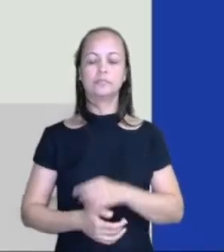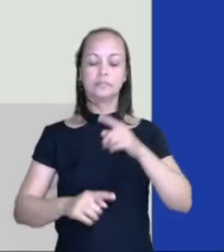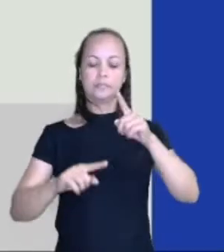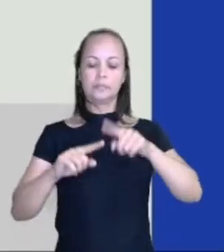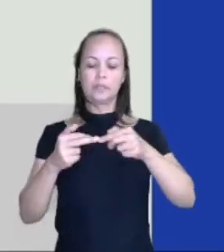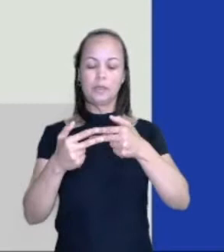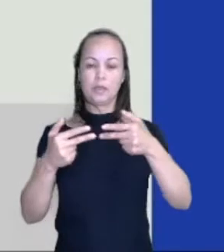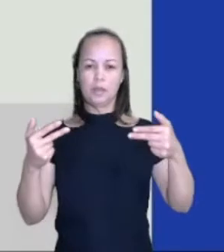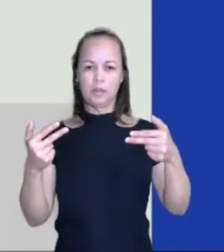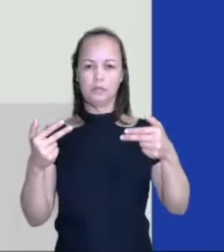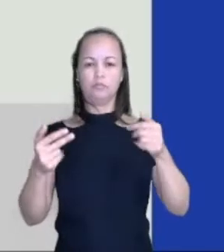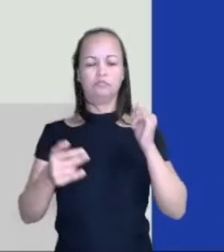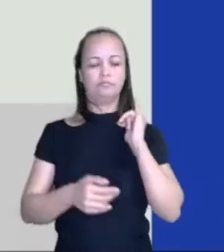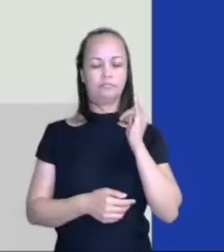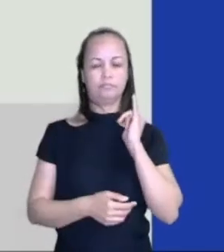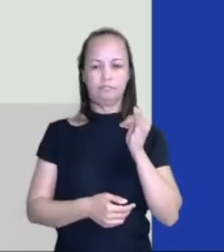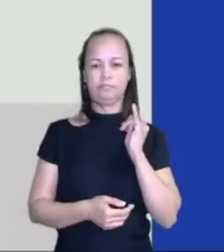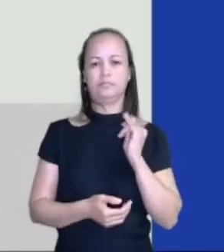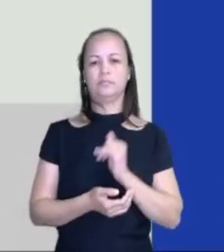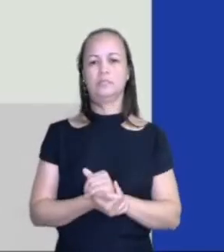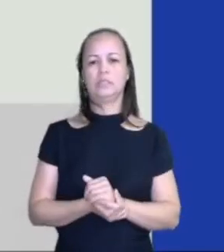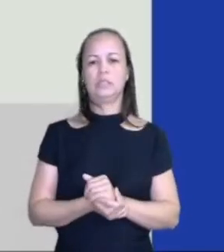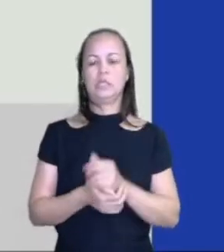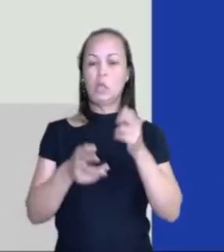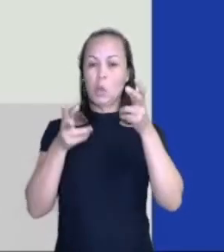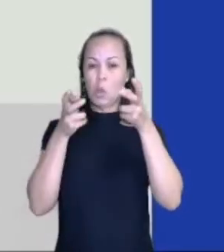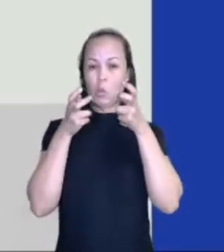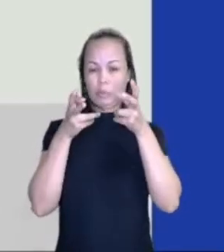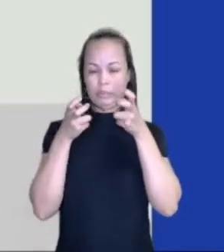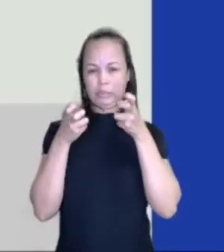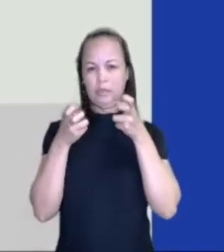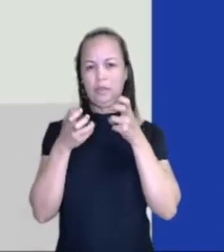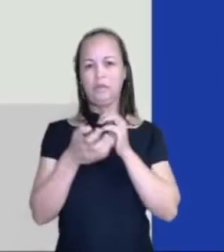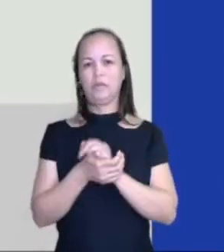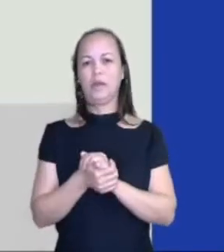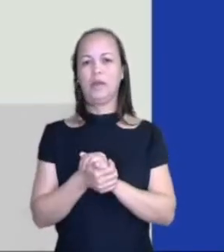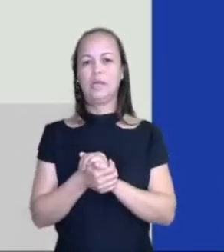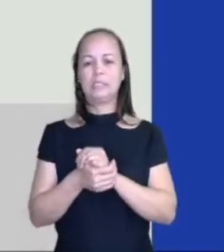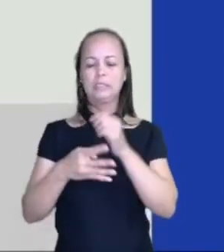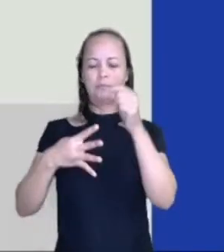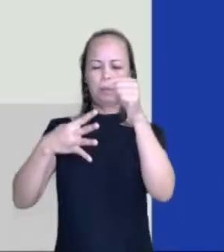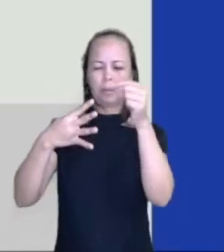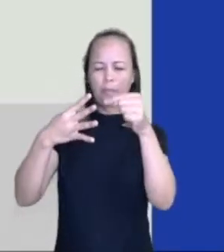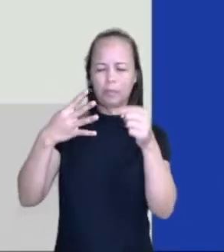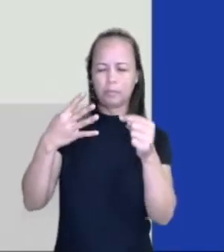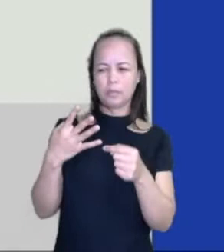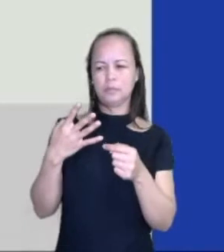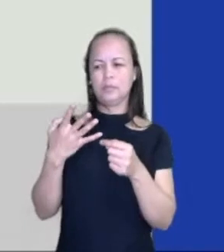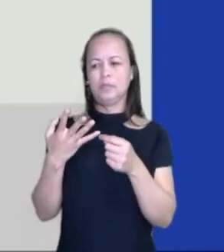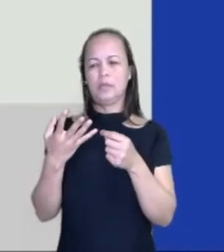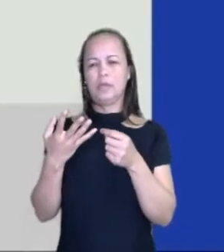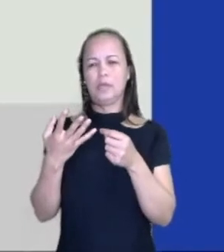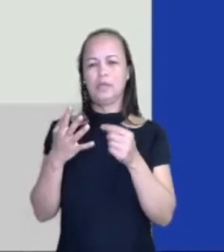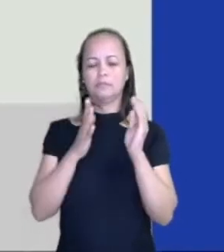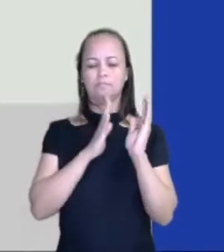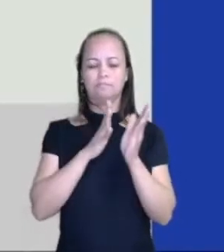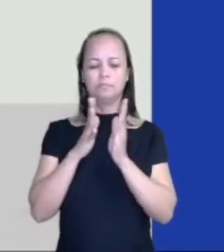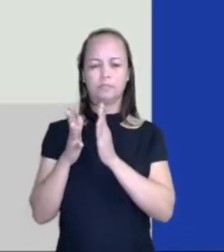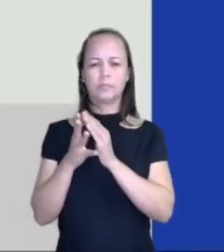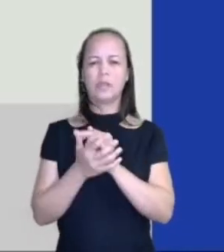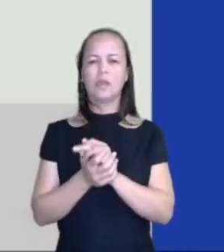Elementos da narrativa. Bom, observa bem esses elementos, observa bem essa sequência.